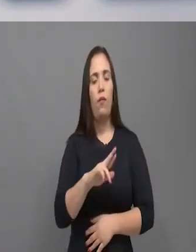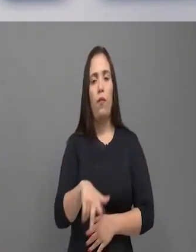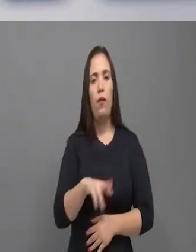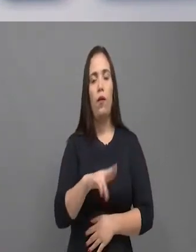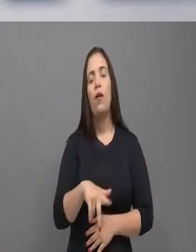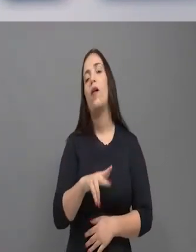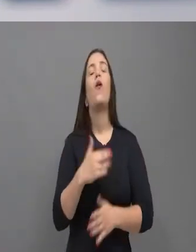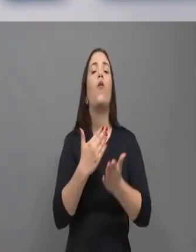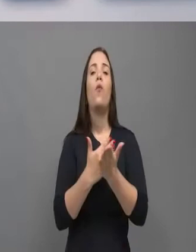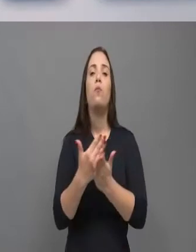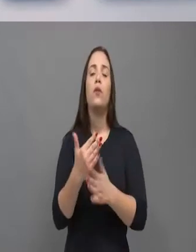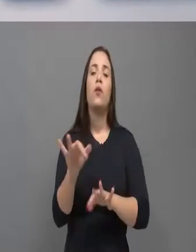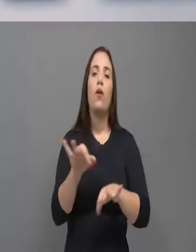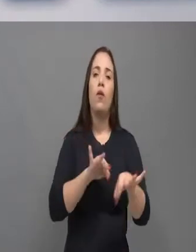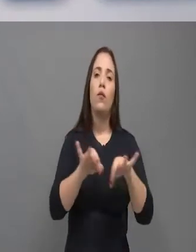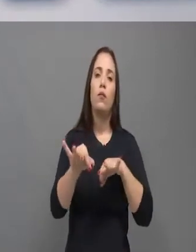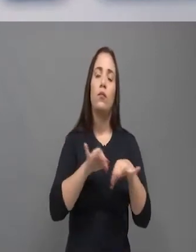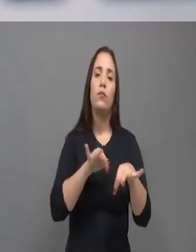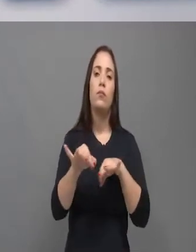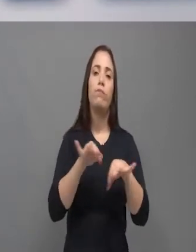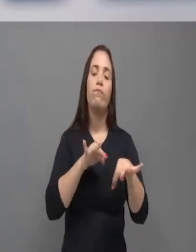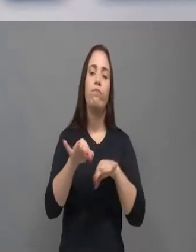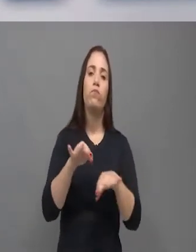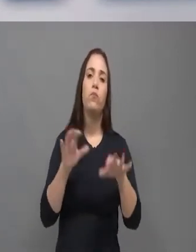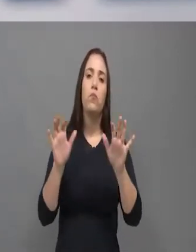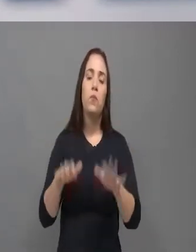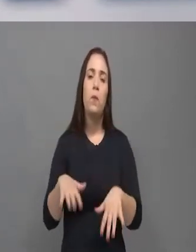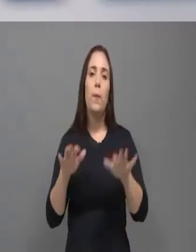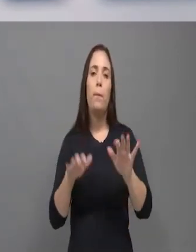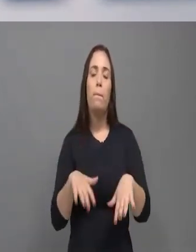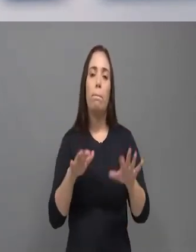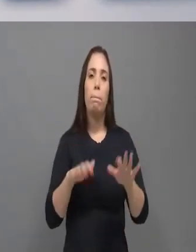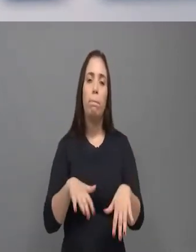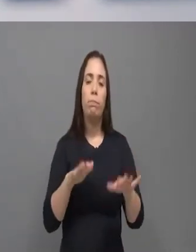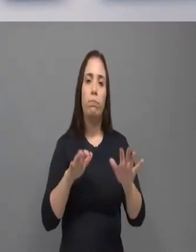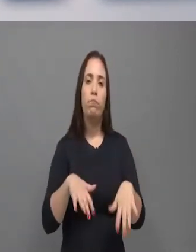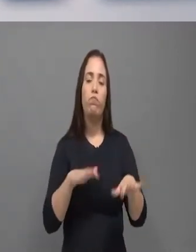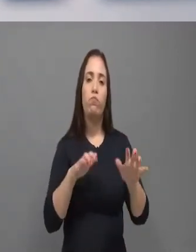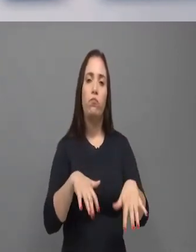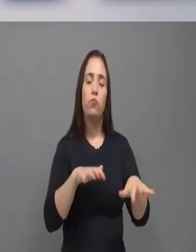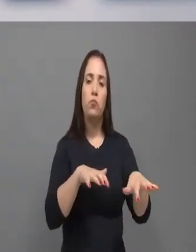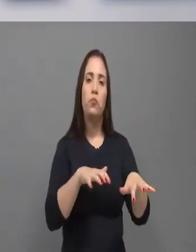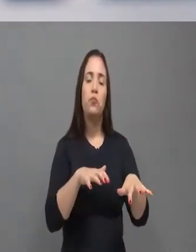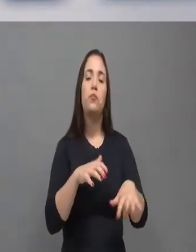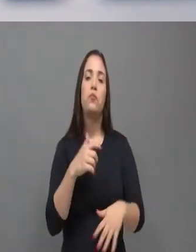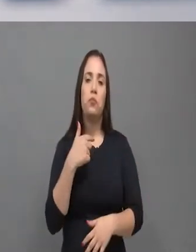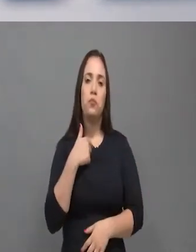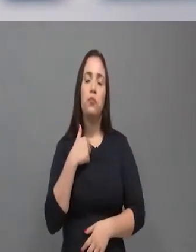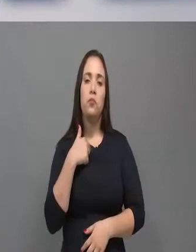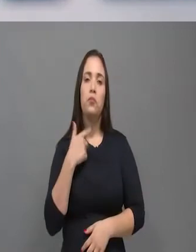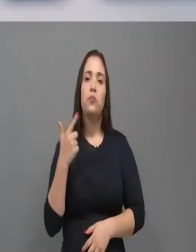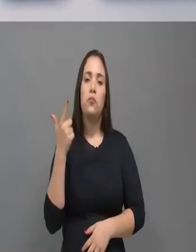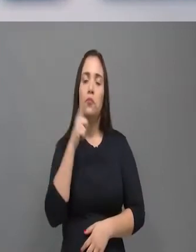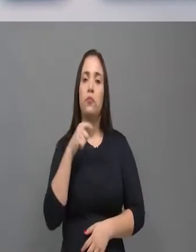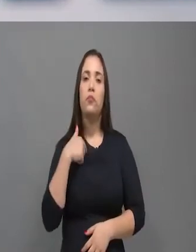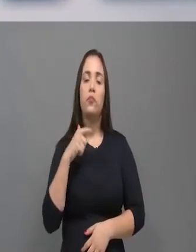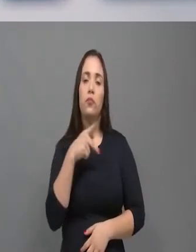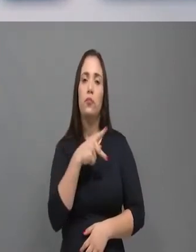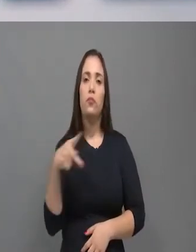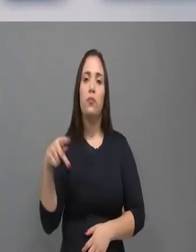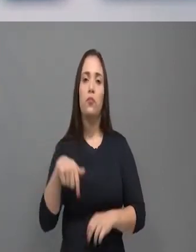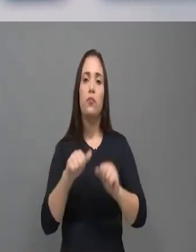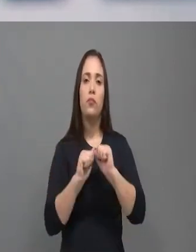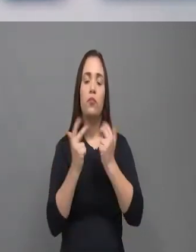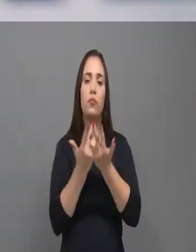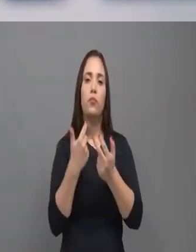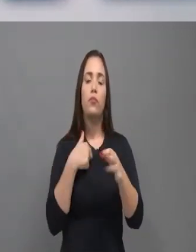casa fazia um documentário com toda a equipe da TV Fortaleza. E, inclusive, esse documentário foi